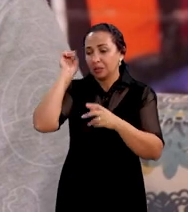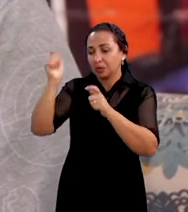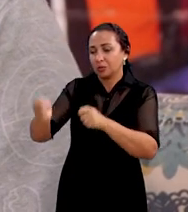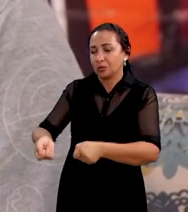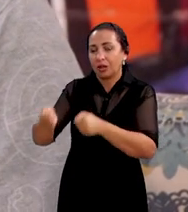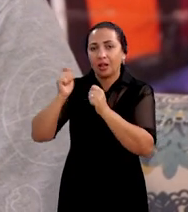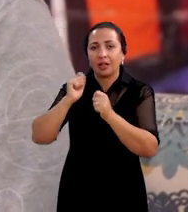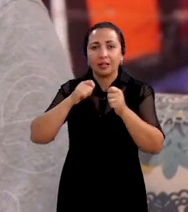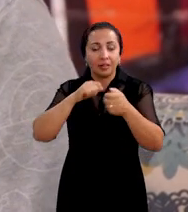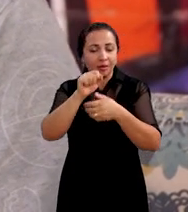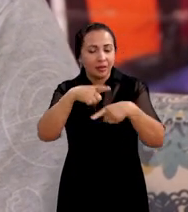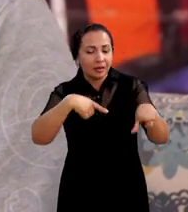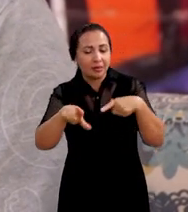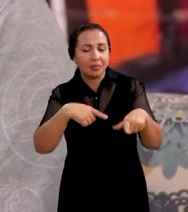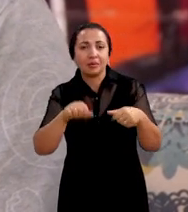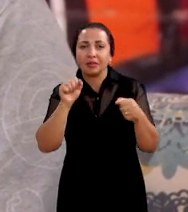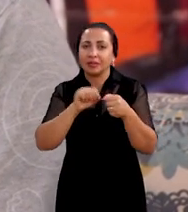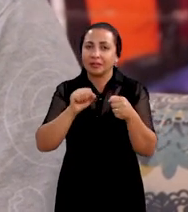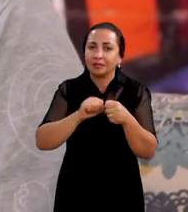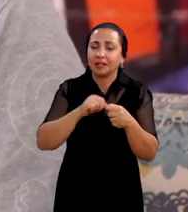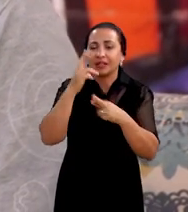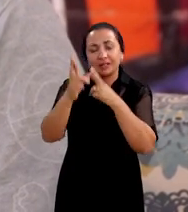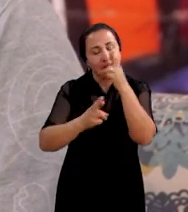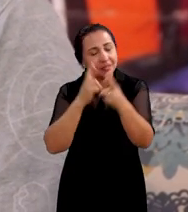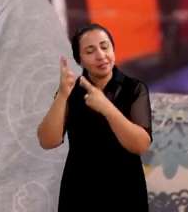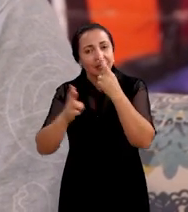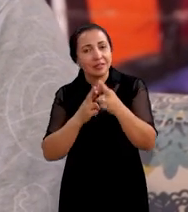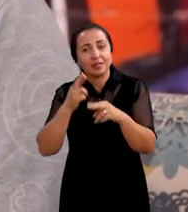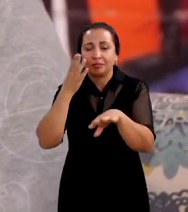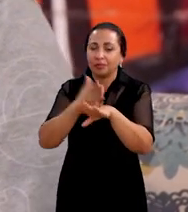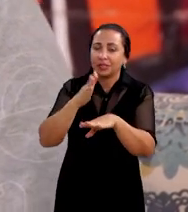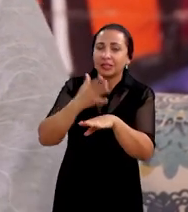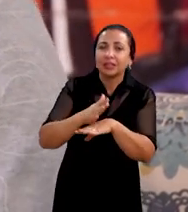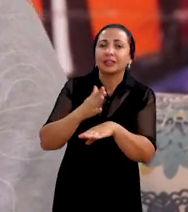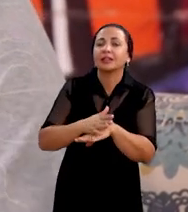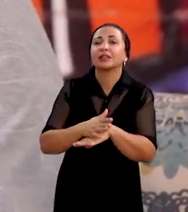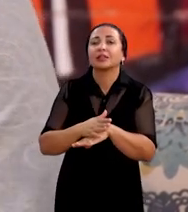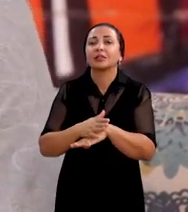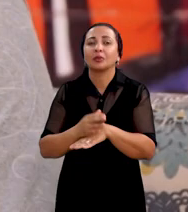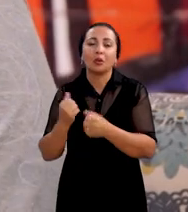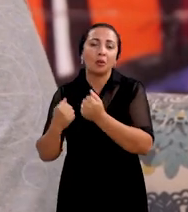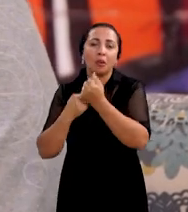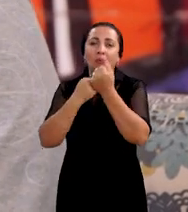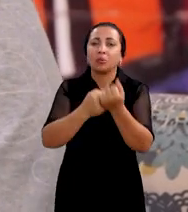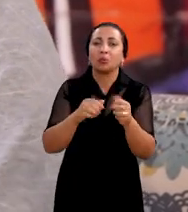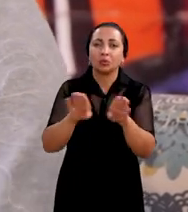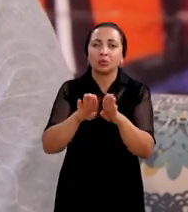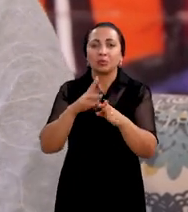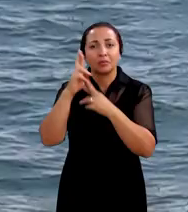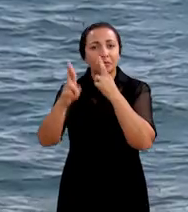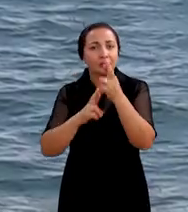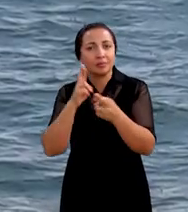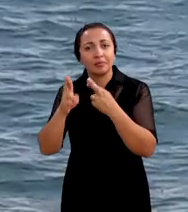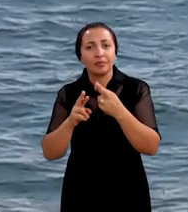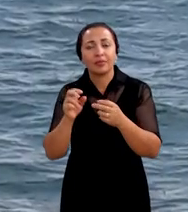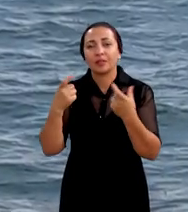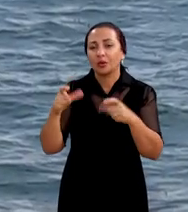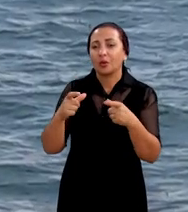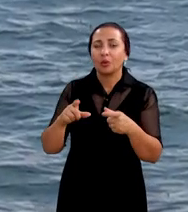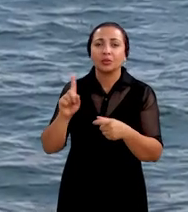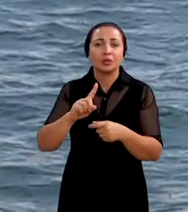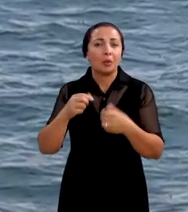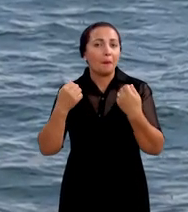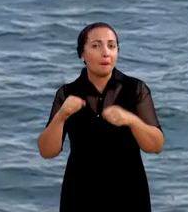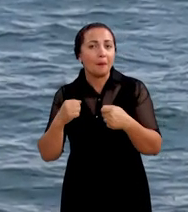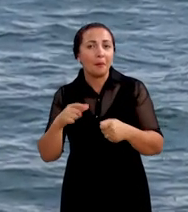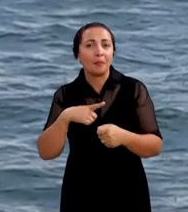pescadores das atividades que eles exercem com relação a capacitação a formação e o apoio com relação no período em que